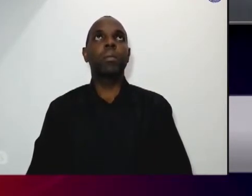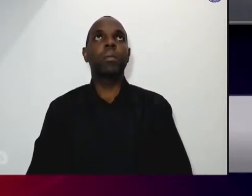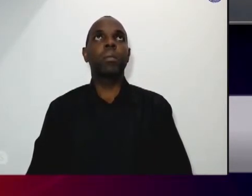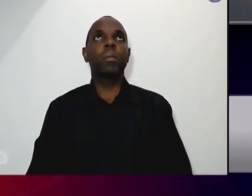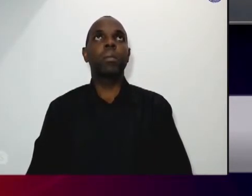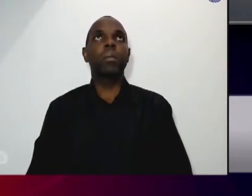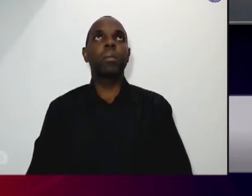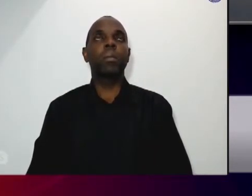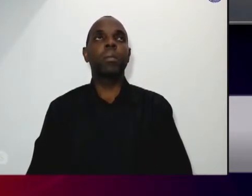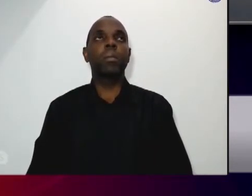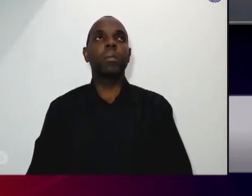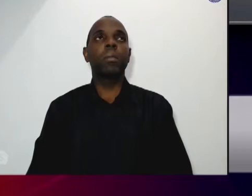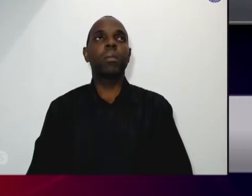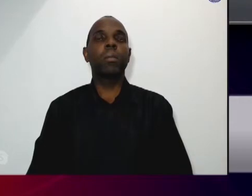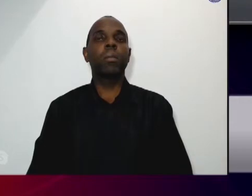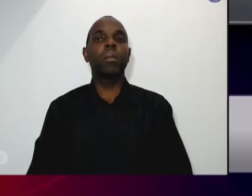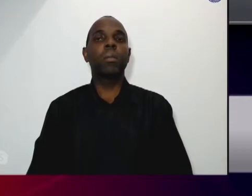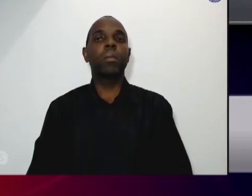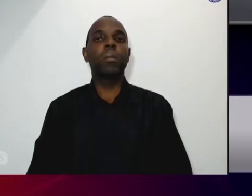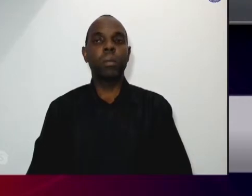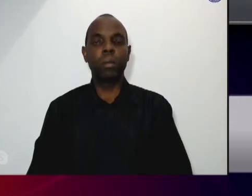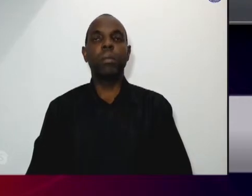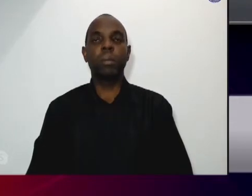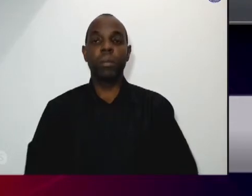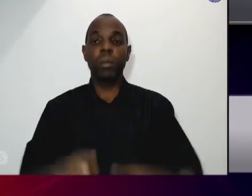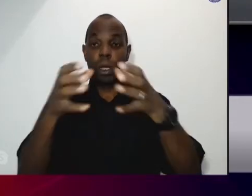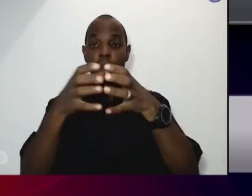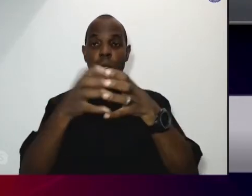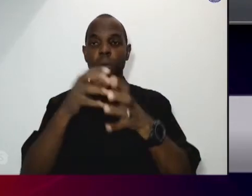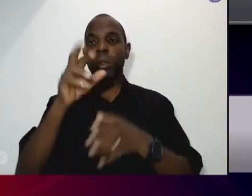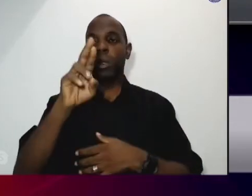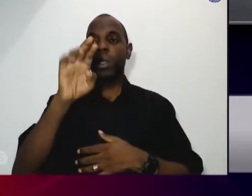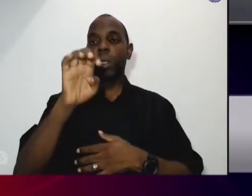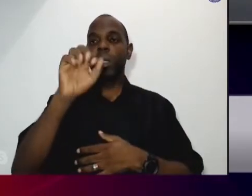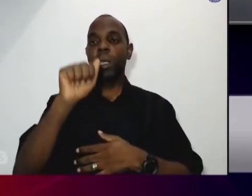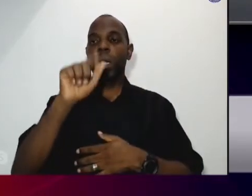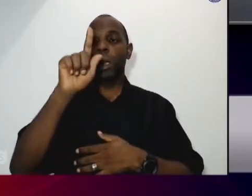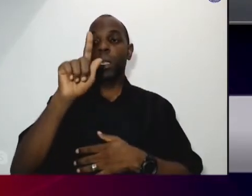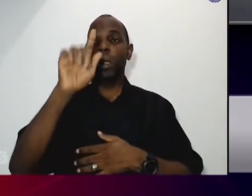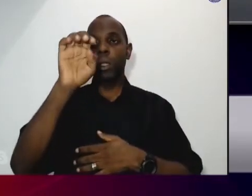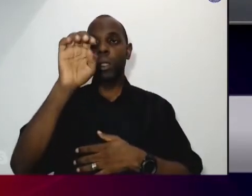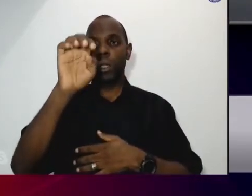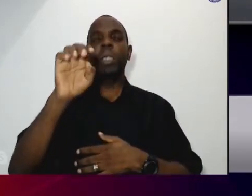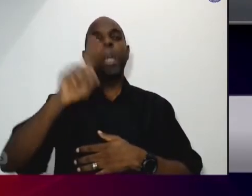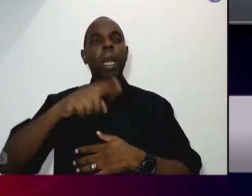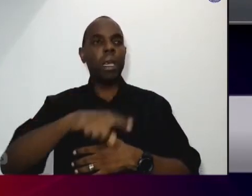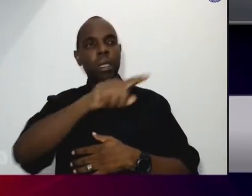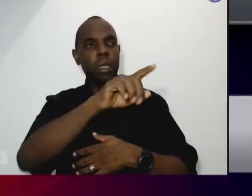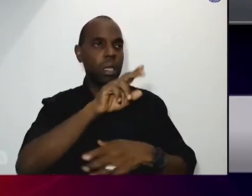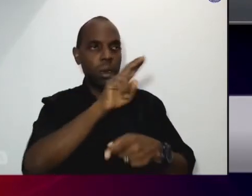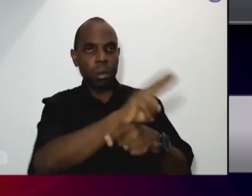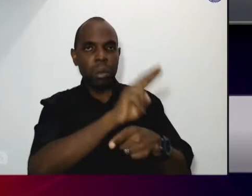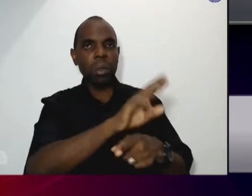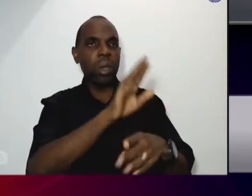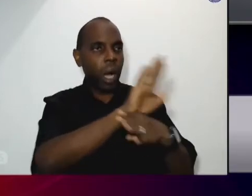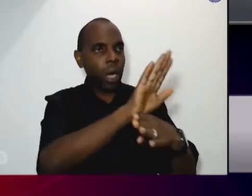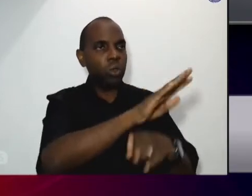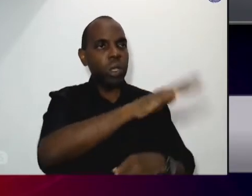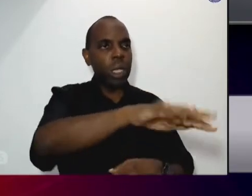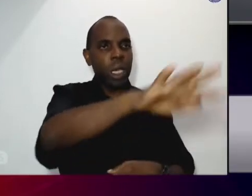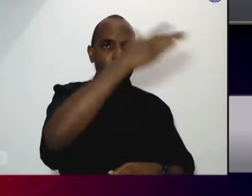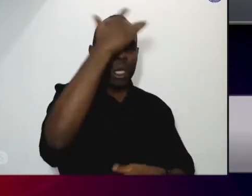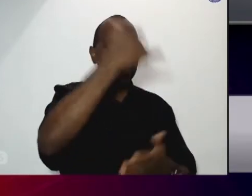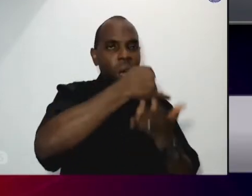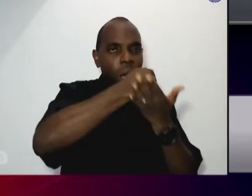ok o Grupo Reage é uma rede de prevenção e proteção às drogas nós promovemos o